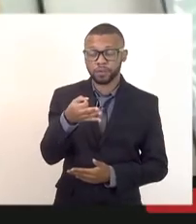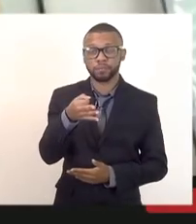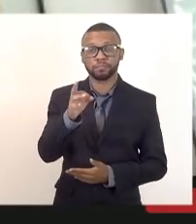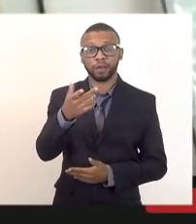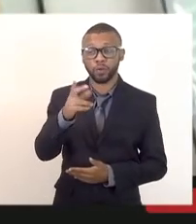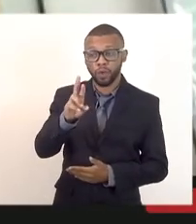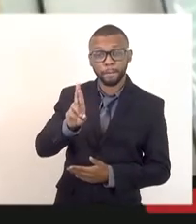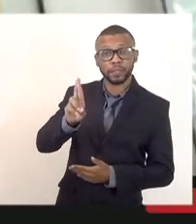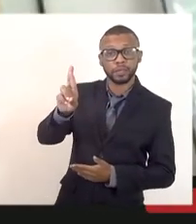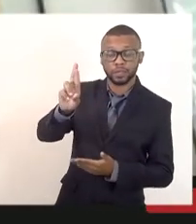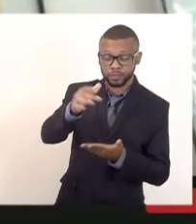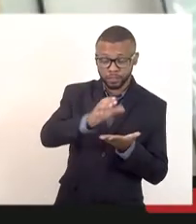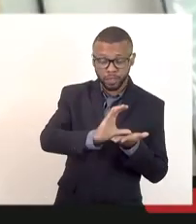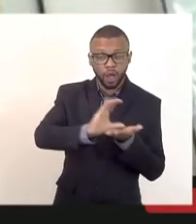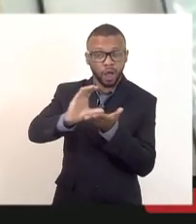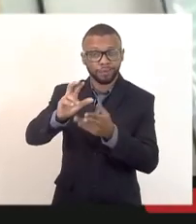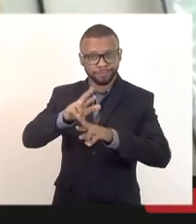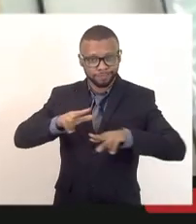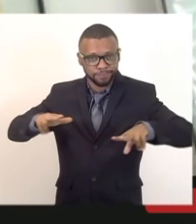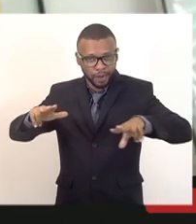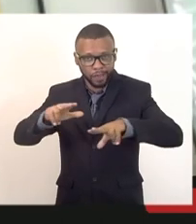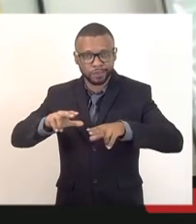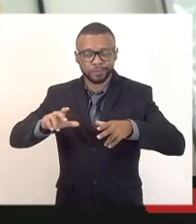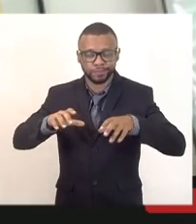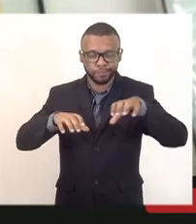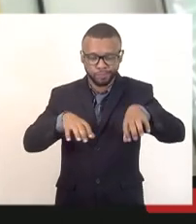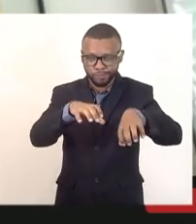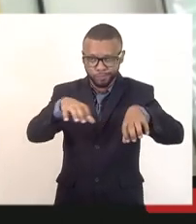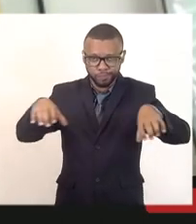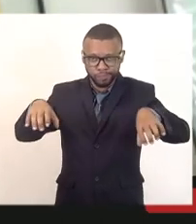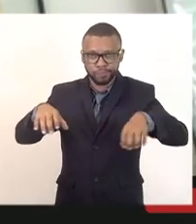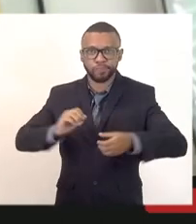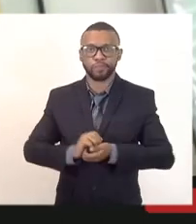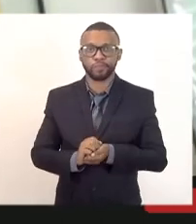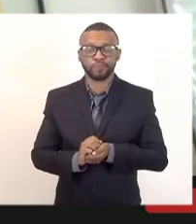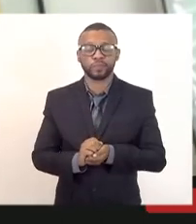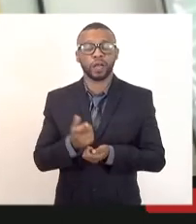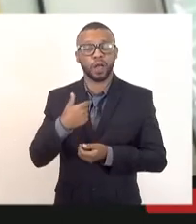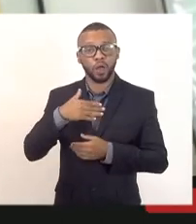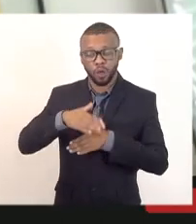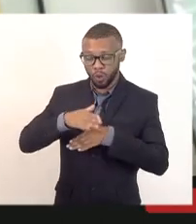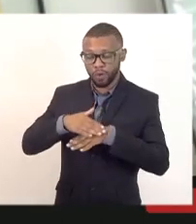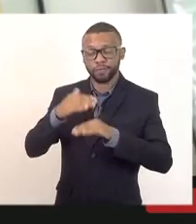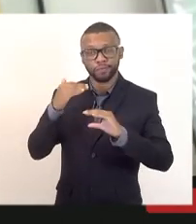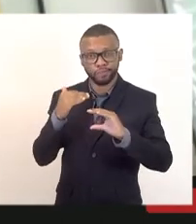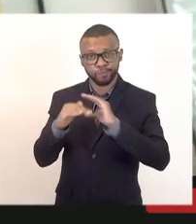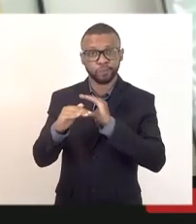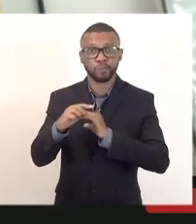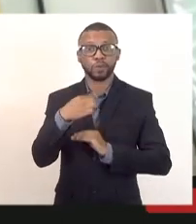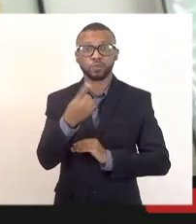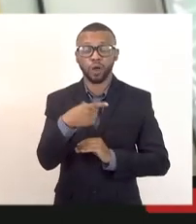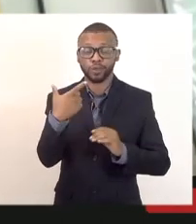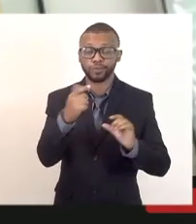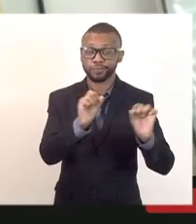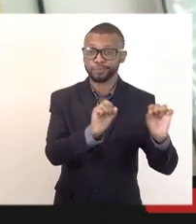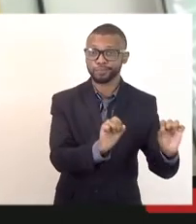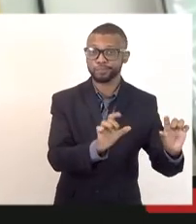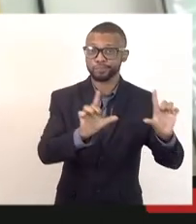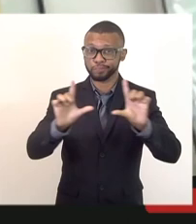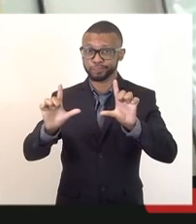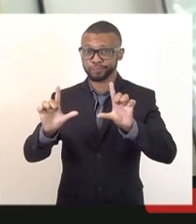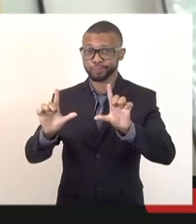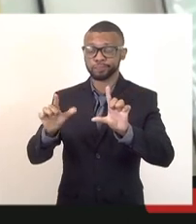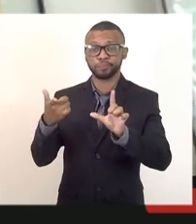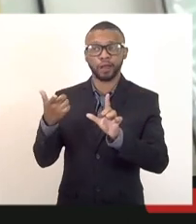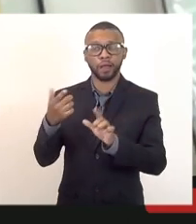das comissões, vou encaminhar para que a gente passe a palavra tanto para a